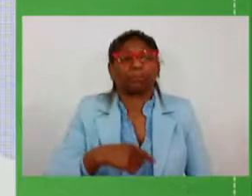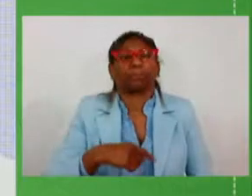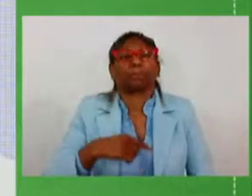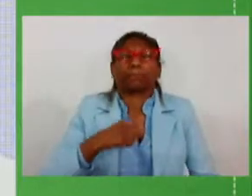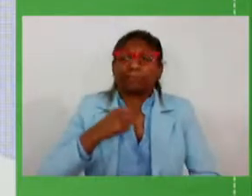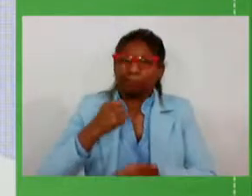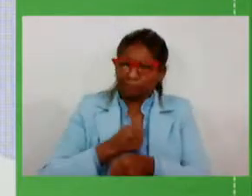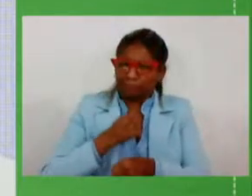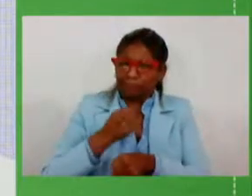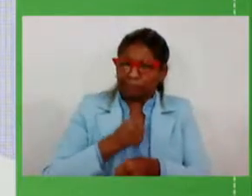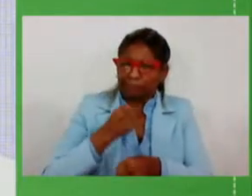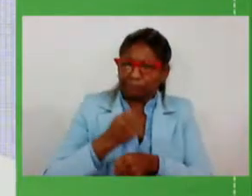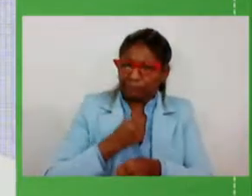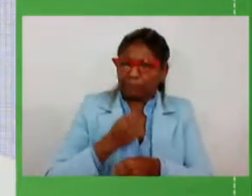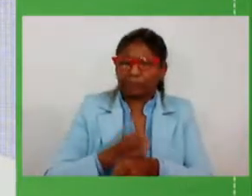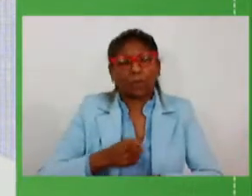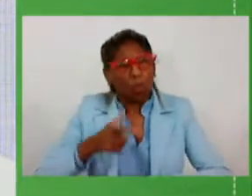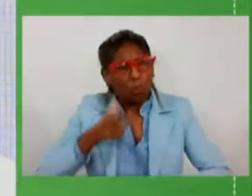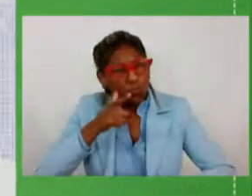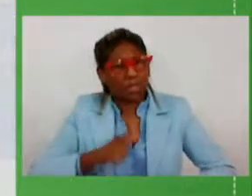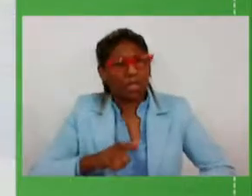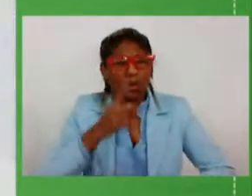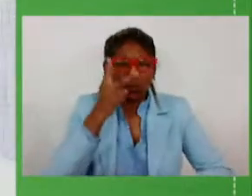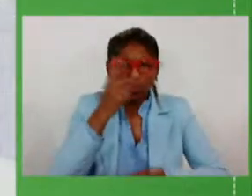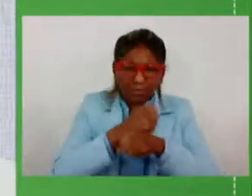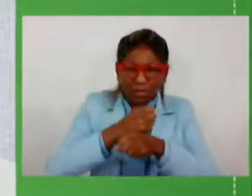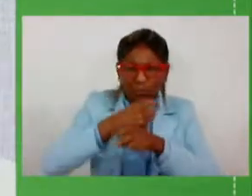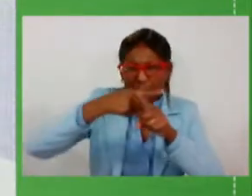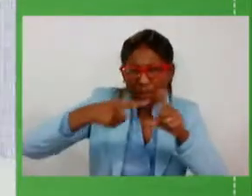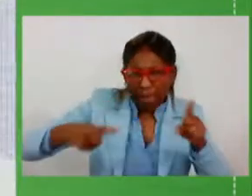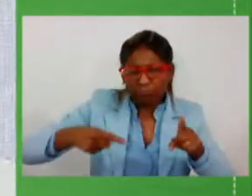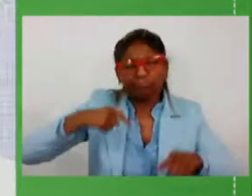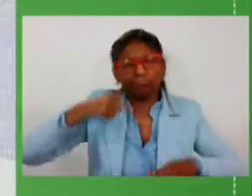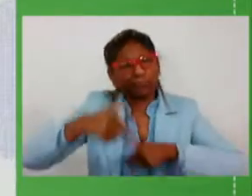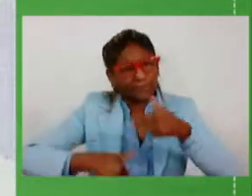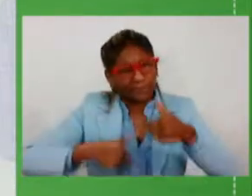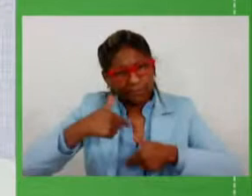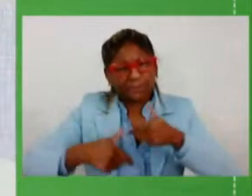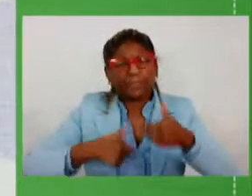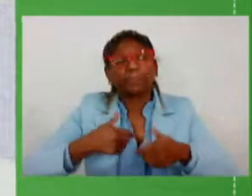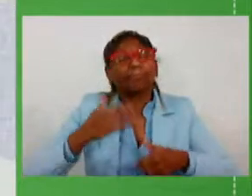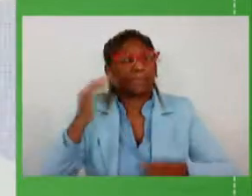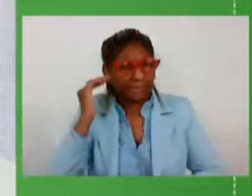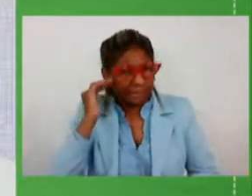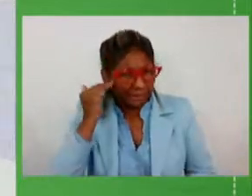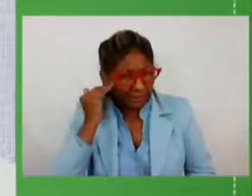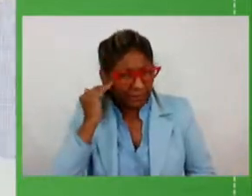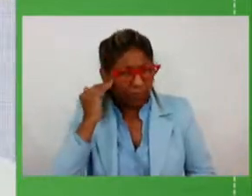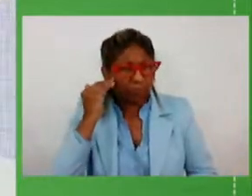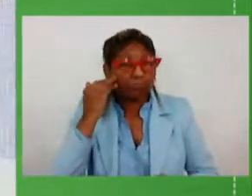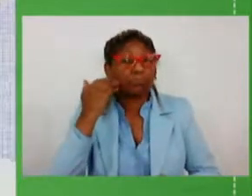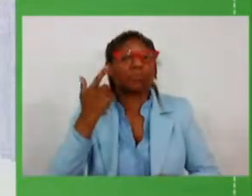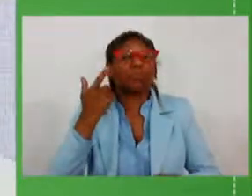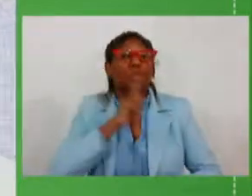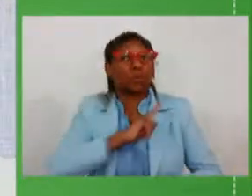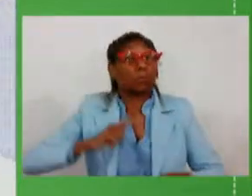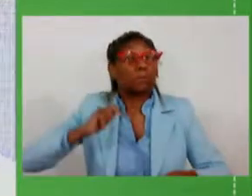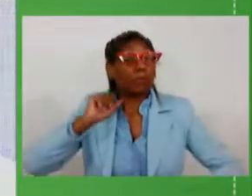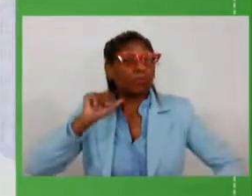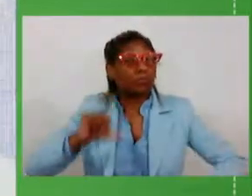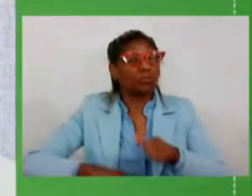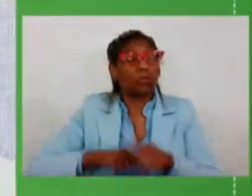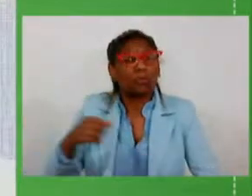valentes enfrentaram as pautas sensíveis entenderam que o Estado precisava se modernizar entenderam que o Estado